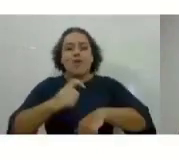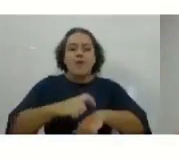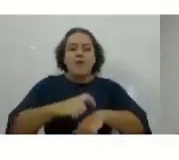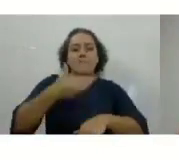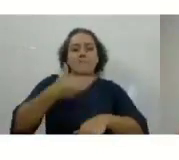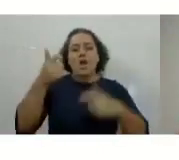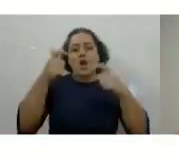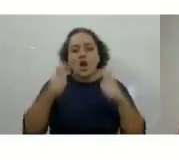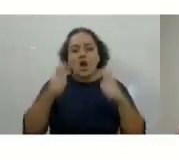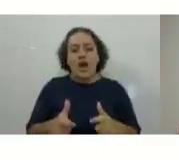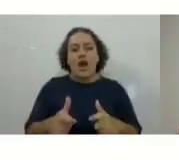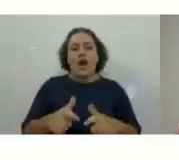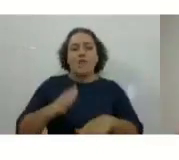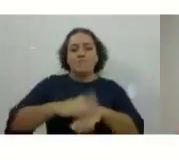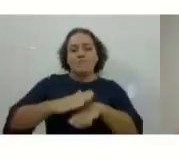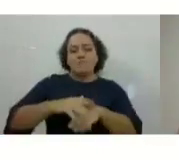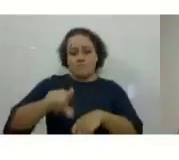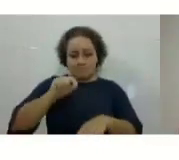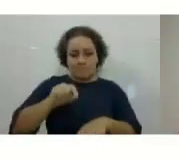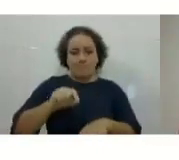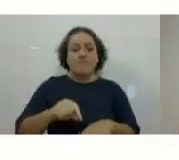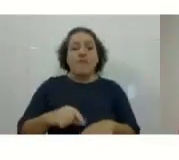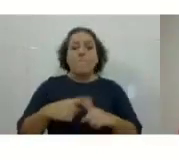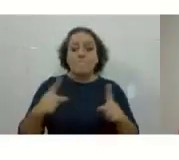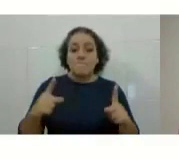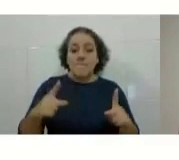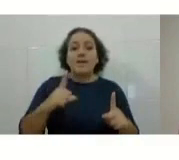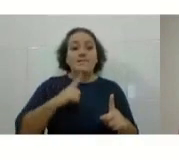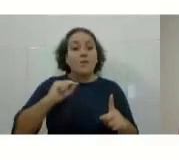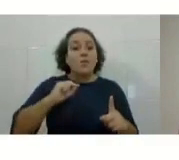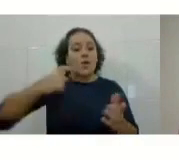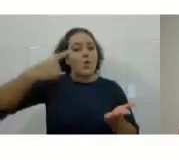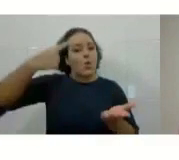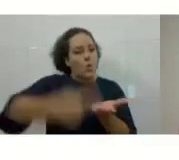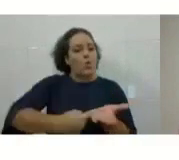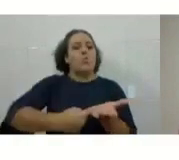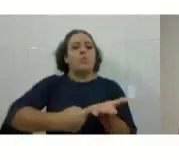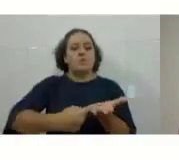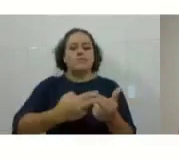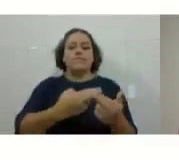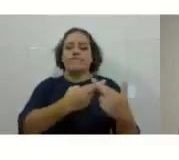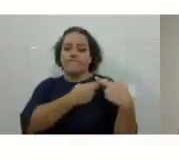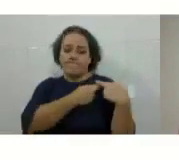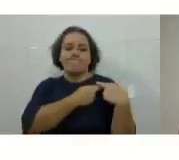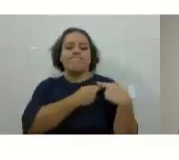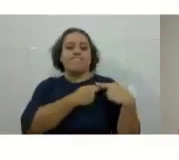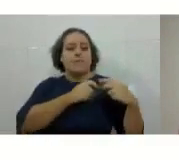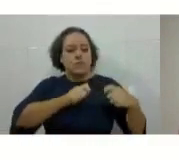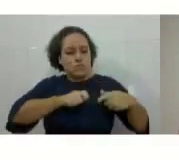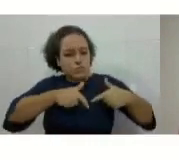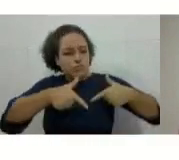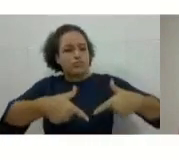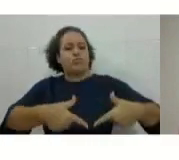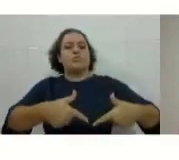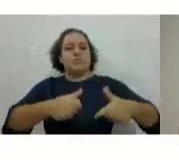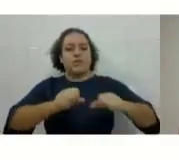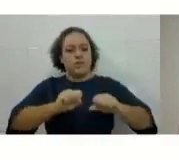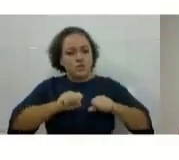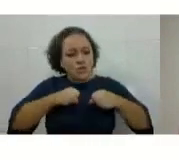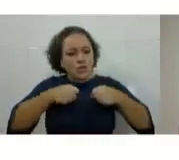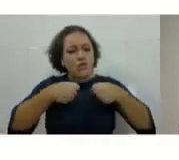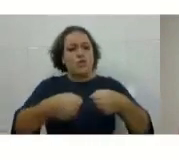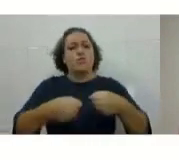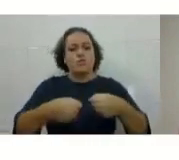você, mas existe muito compromisso de vocês, muita dedicação de vocês. Isso, às vezes, é